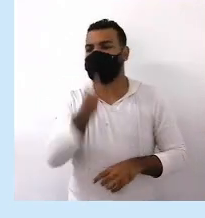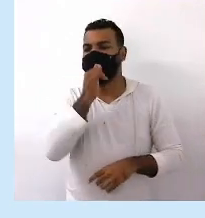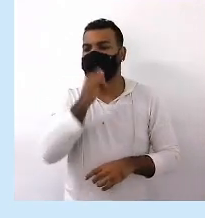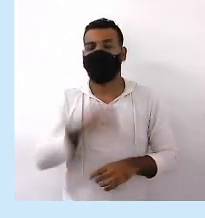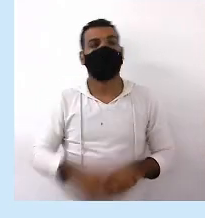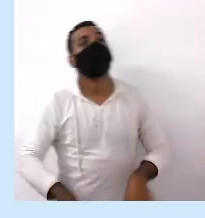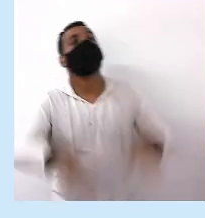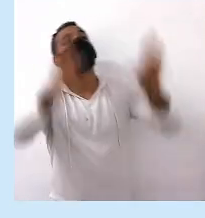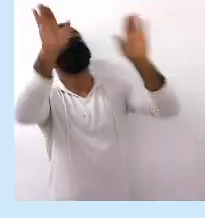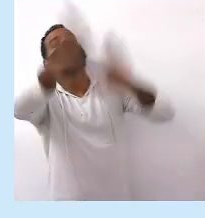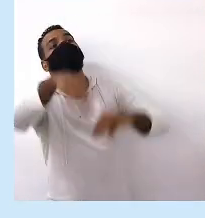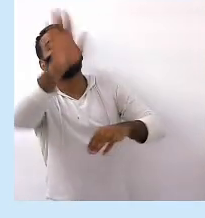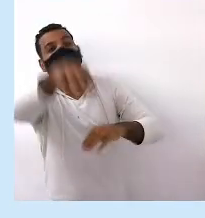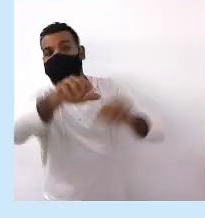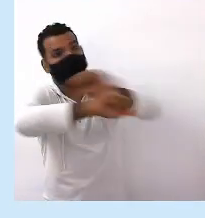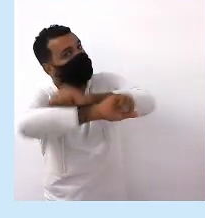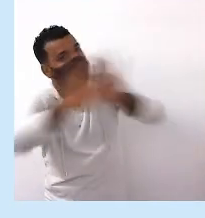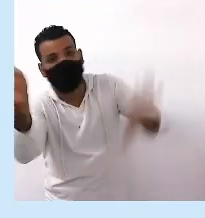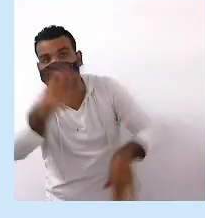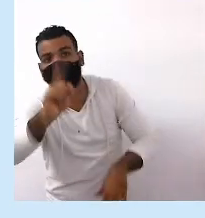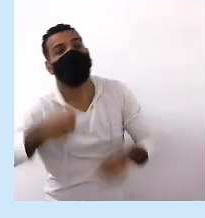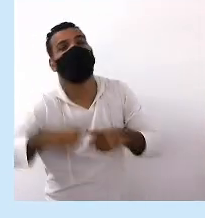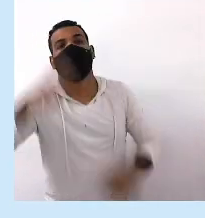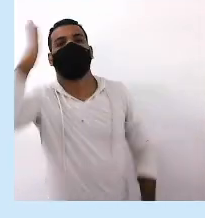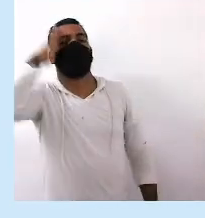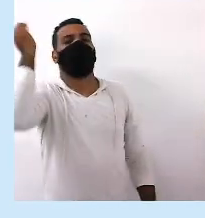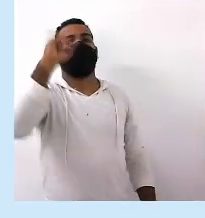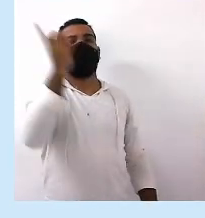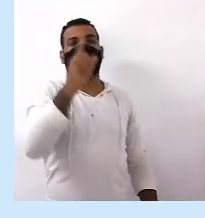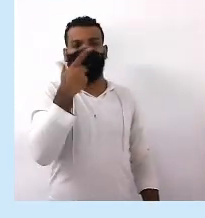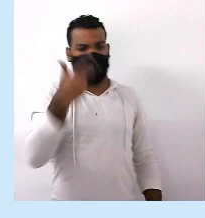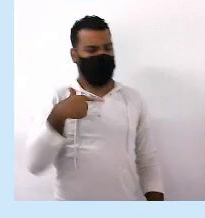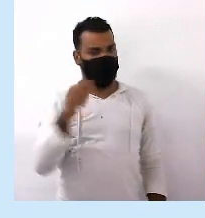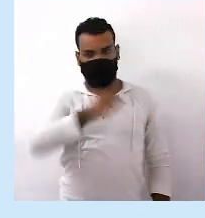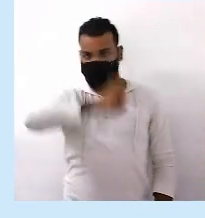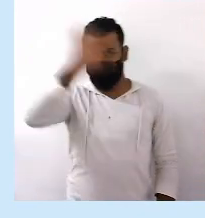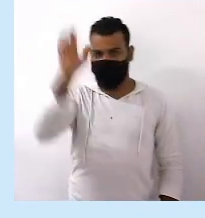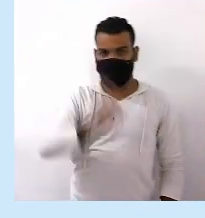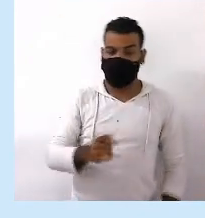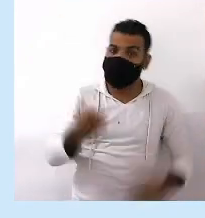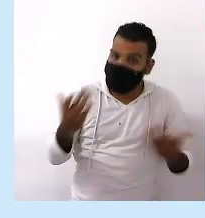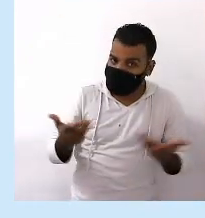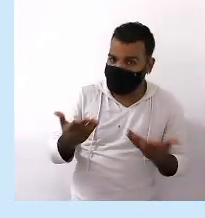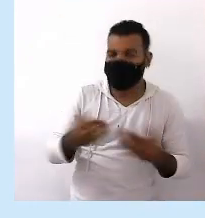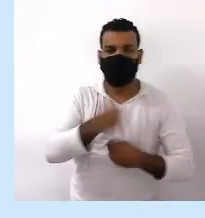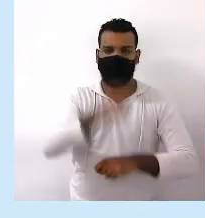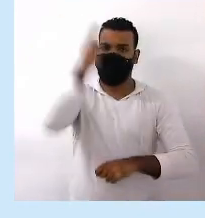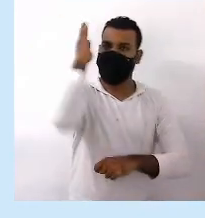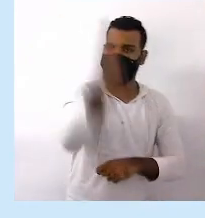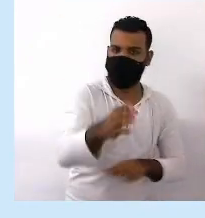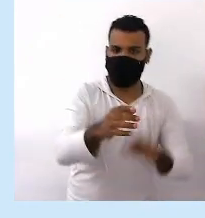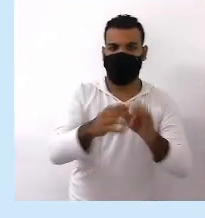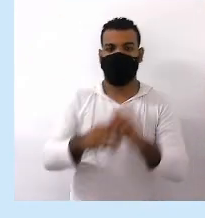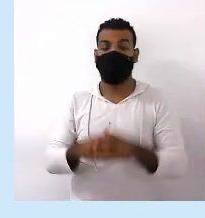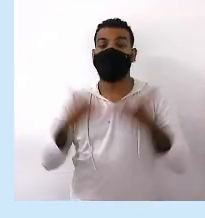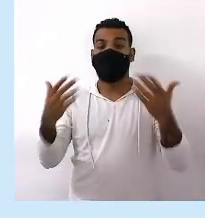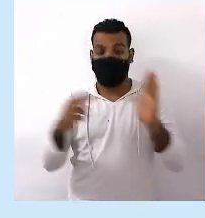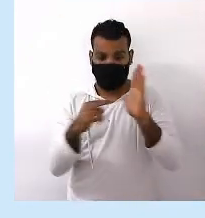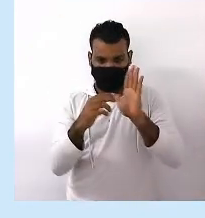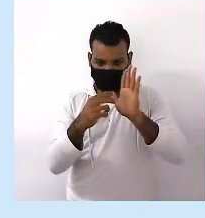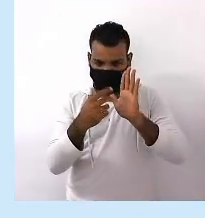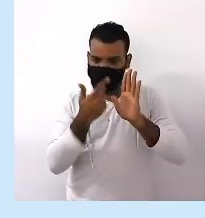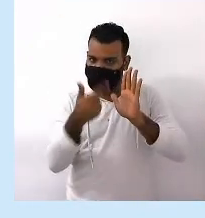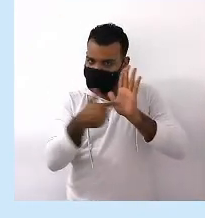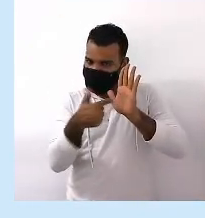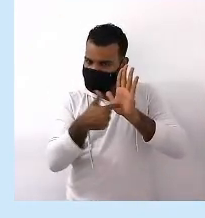Ah Mas não estava claro Eu não sabia Não ficou claro para mim Então Recapitulando A linguagem normativa